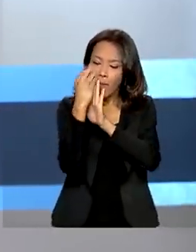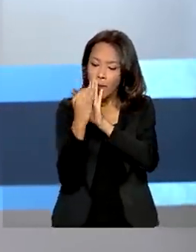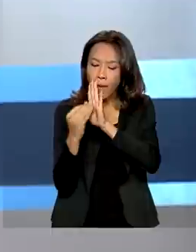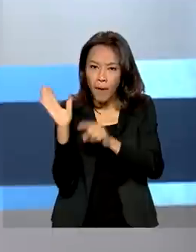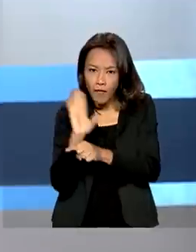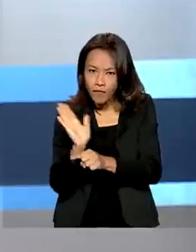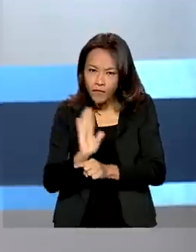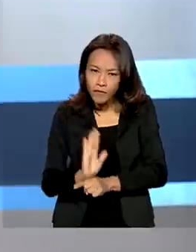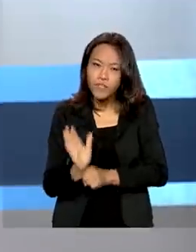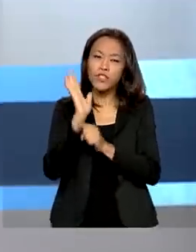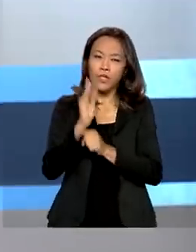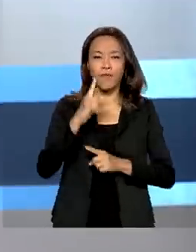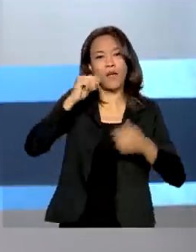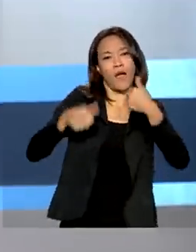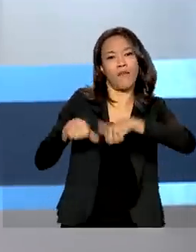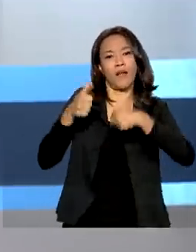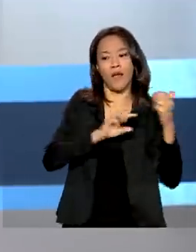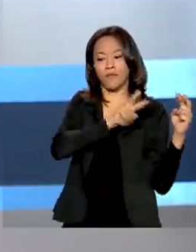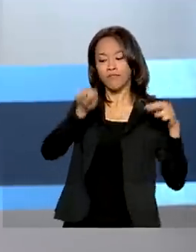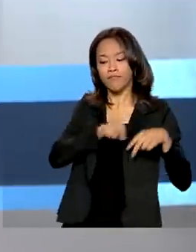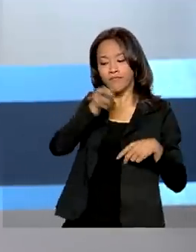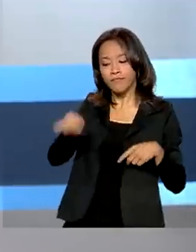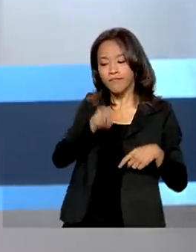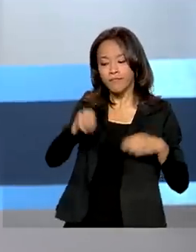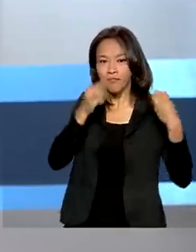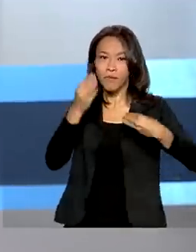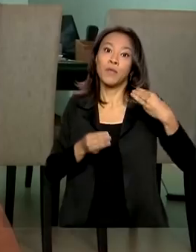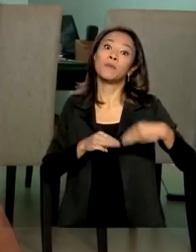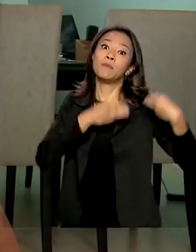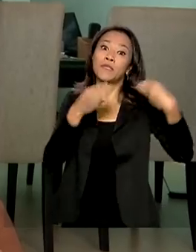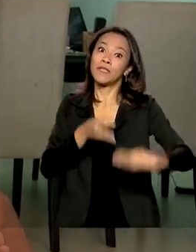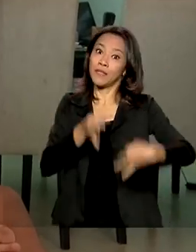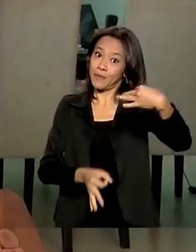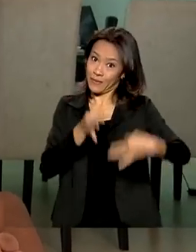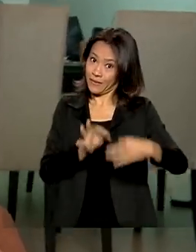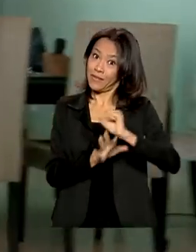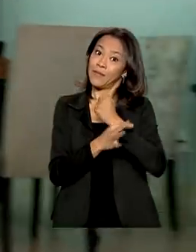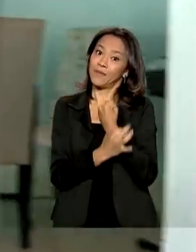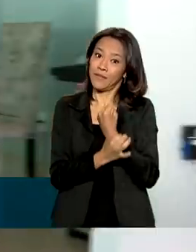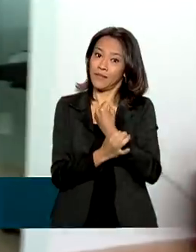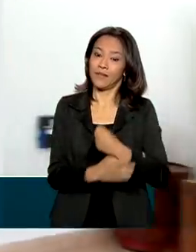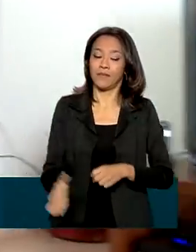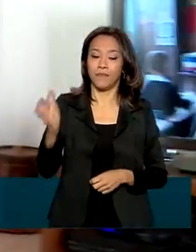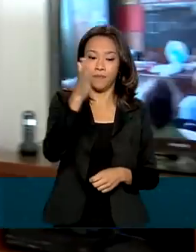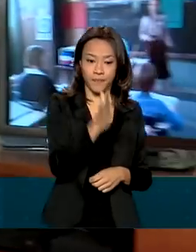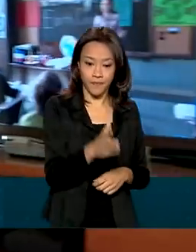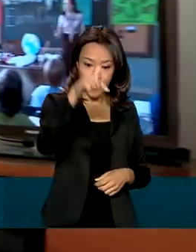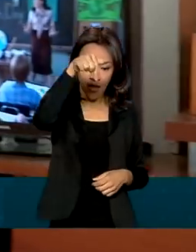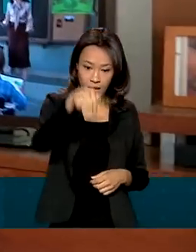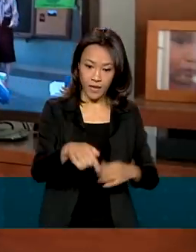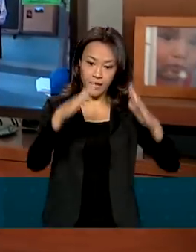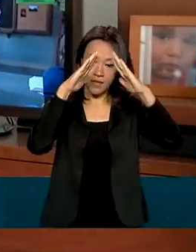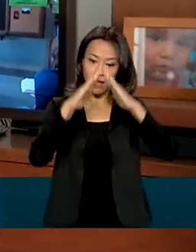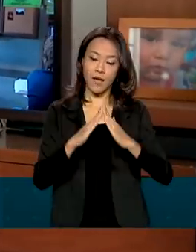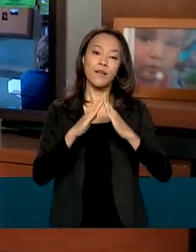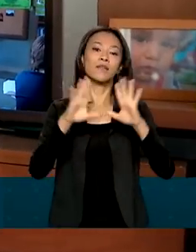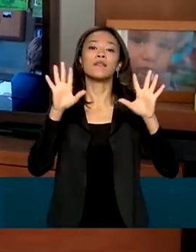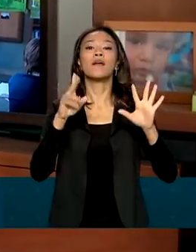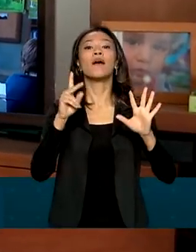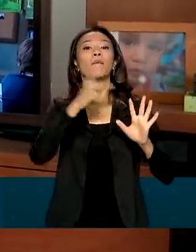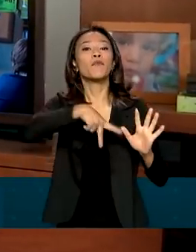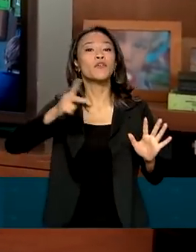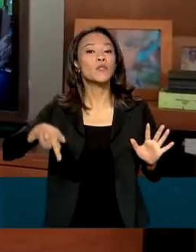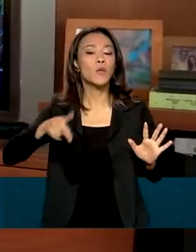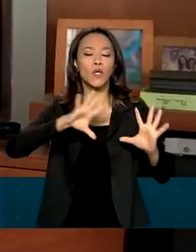analisados pelo Ministério da Justiça e Segurança Pública. Aqui na casa da professora Sandra, toda a